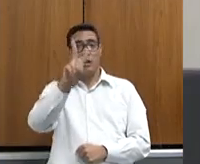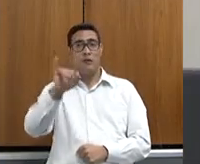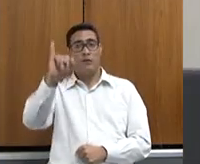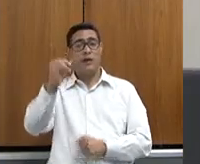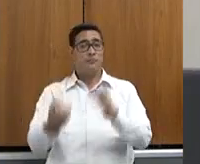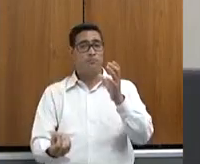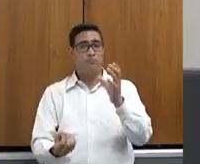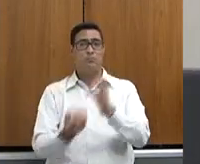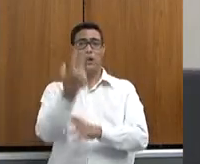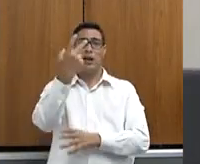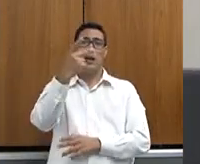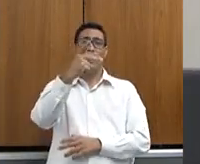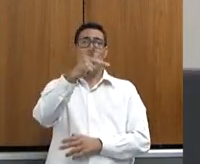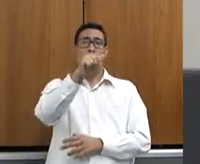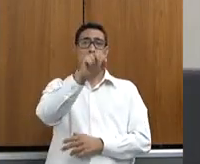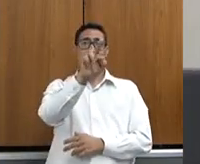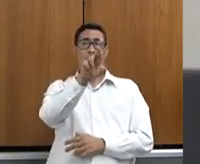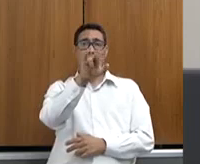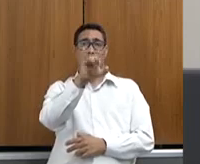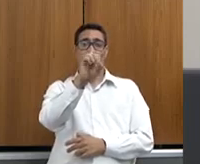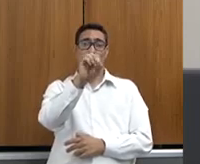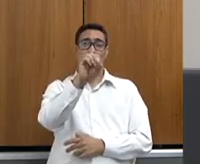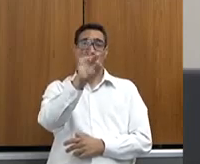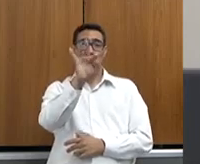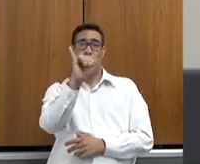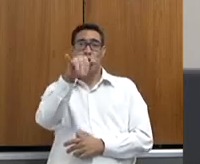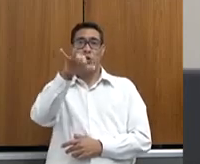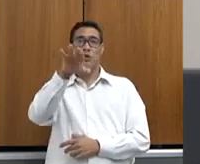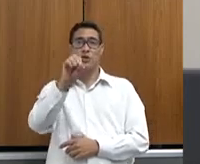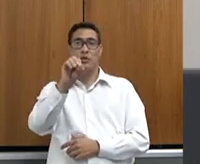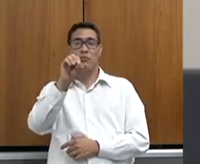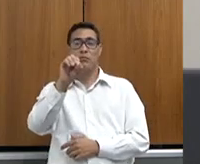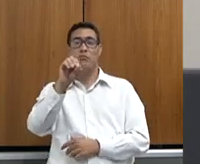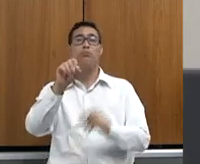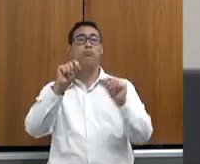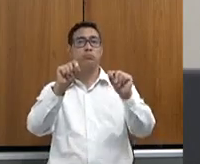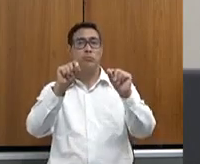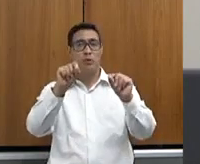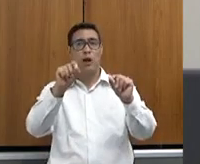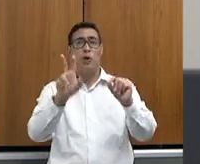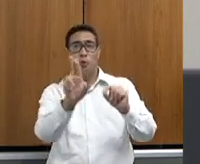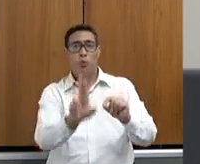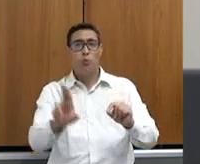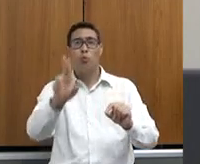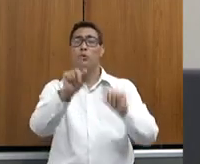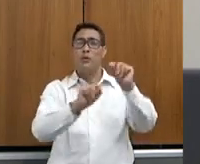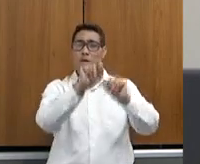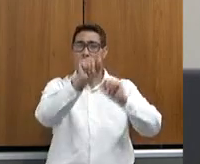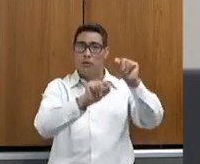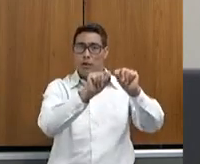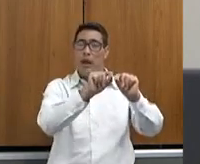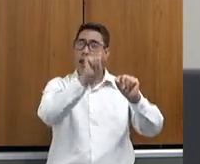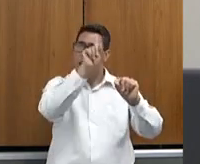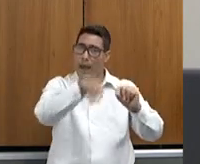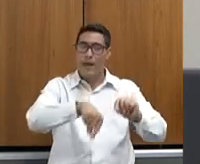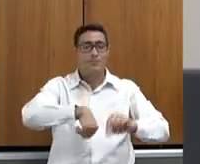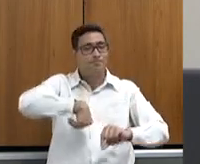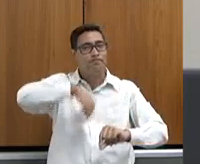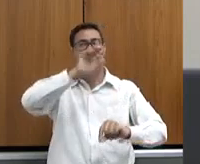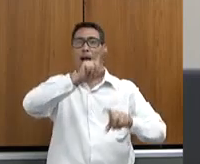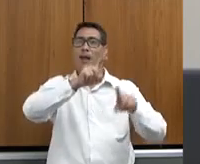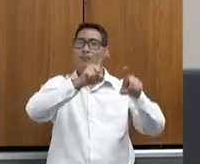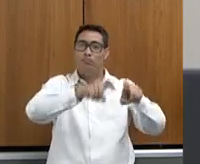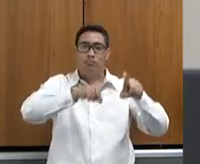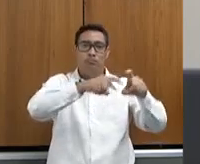patriotismo pela ferramenta da nossa maior arma, que é a produção rural, que envolve,